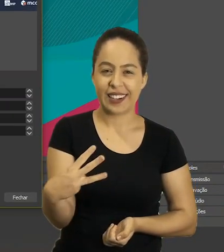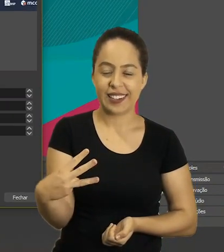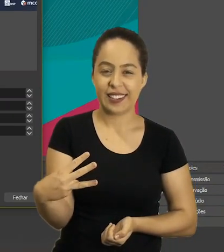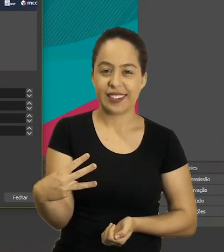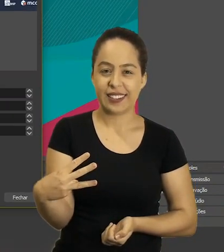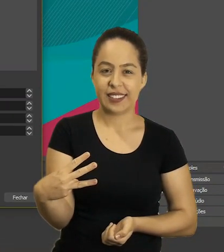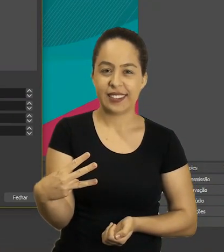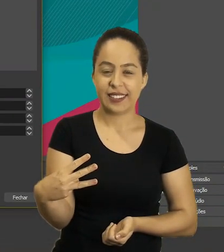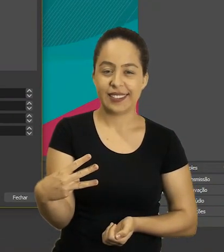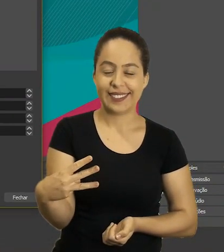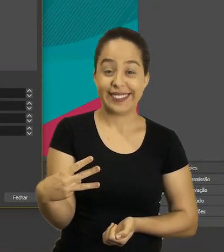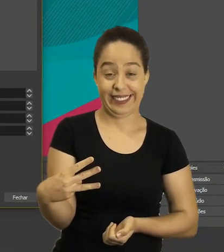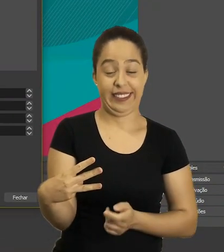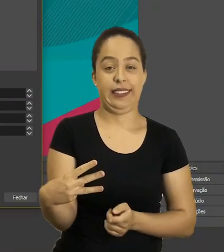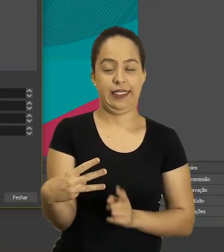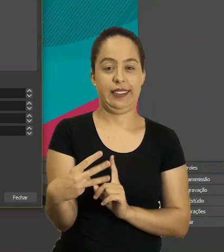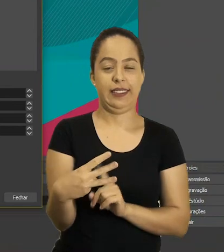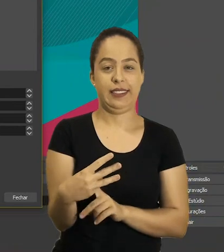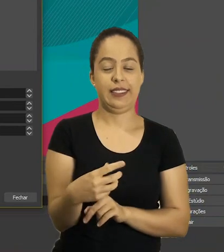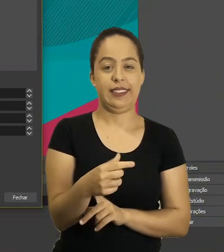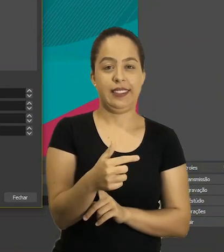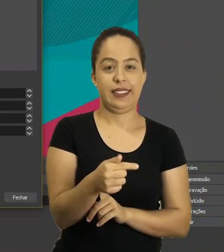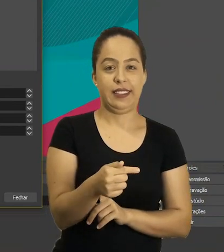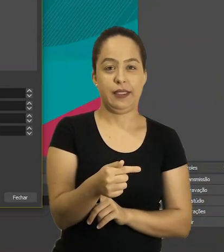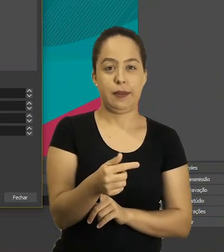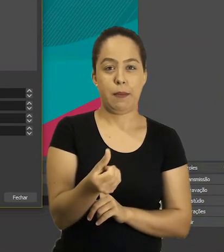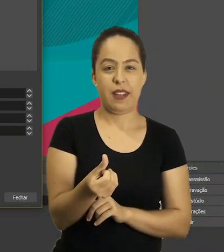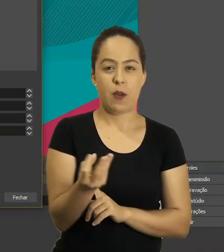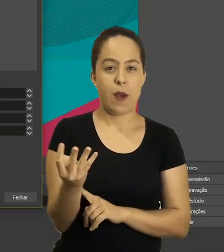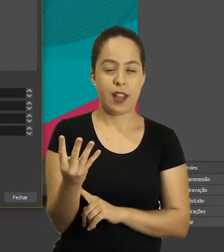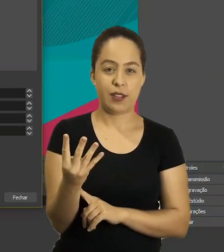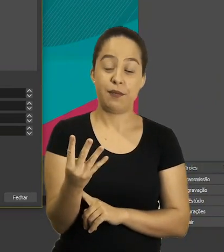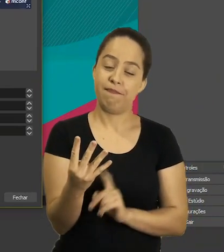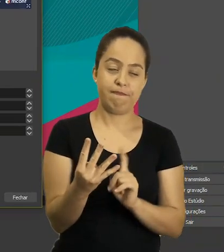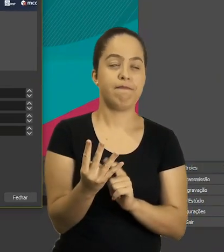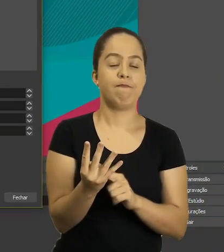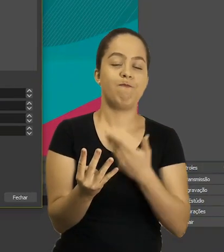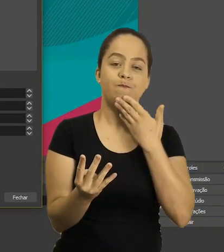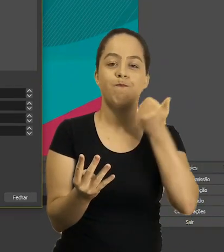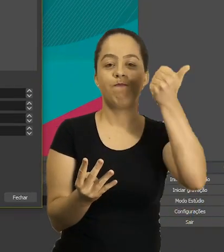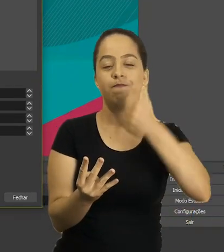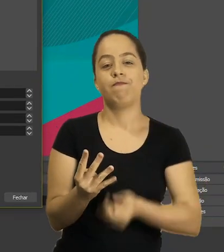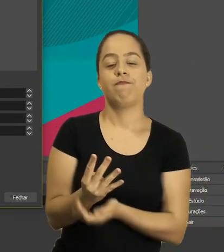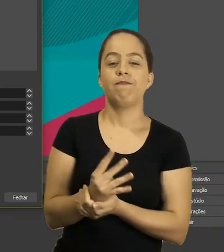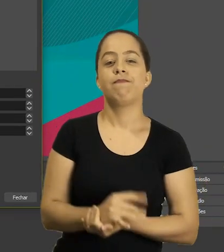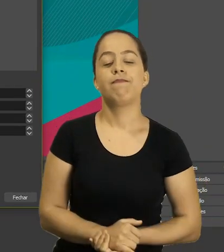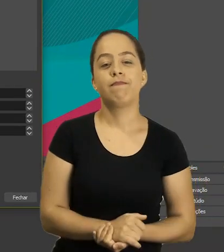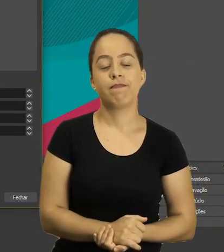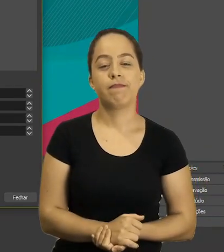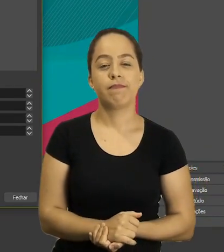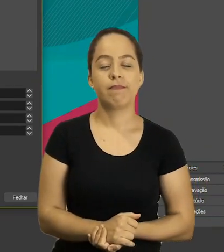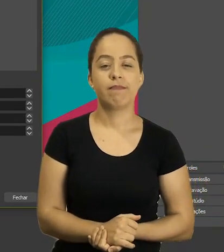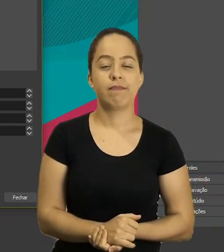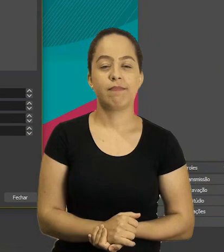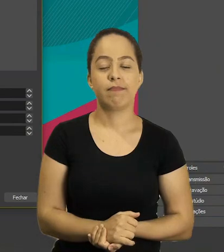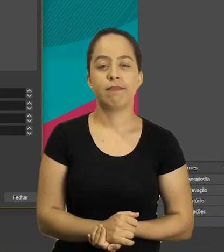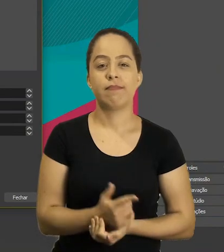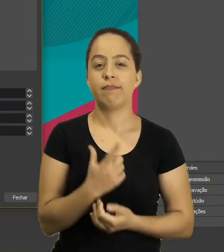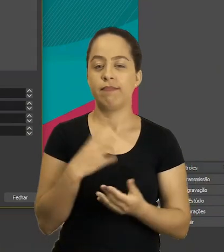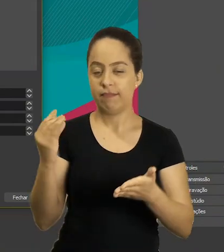763 ainda ficou uma linha aqui 764 é o ideal mesmo